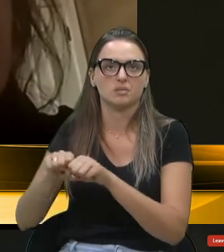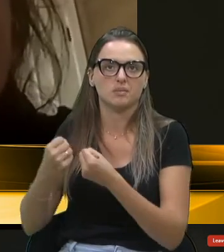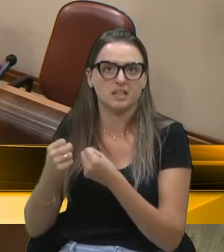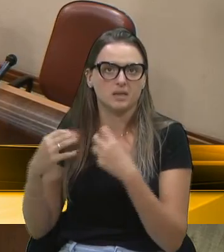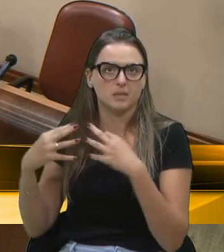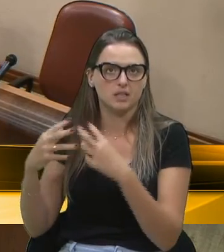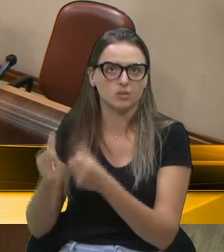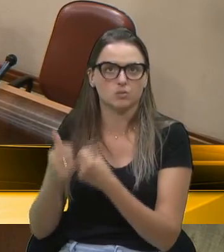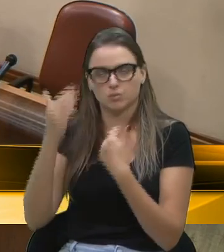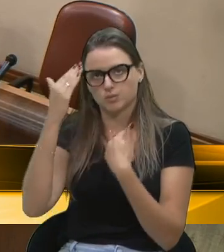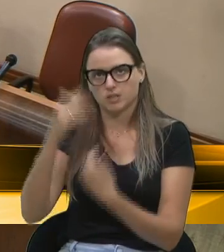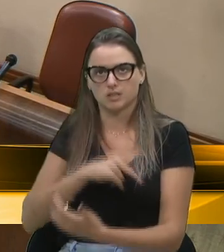Vereador.